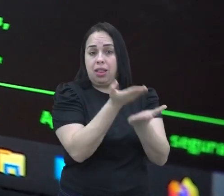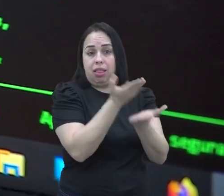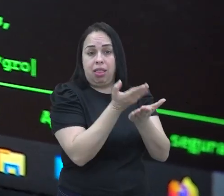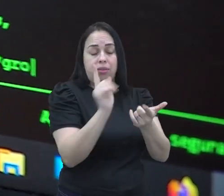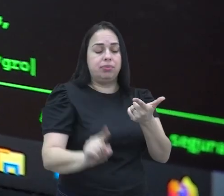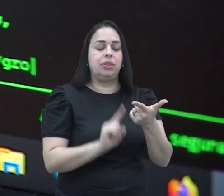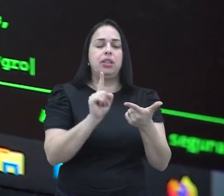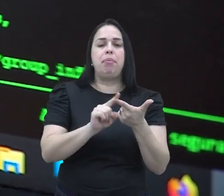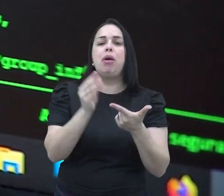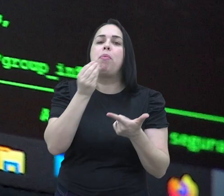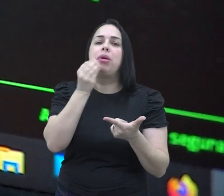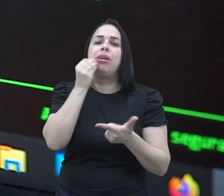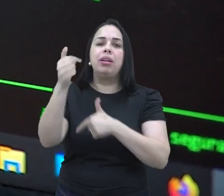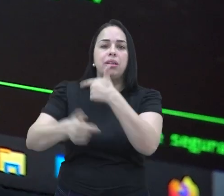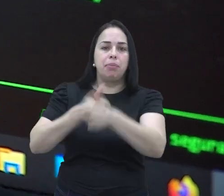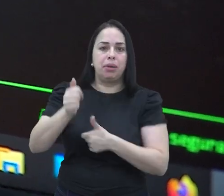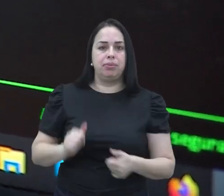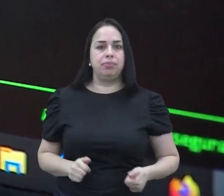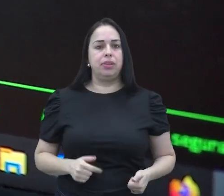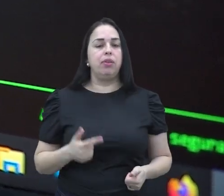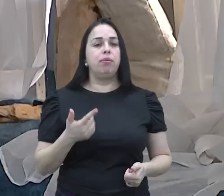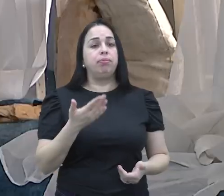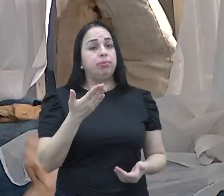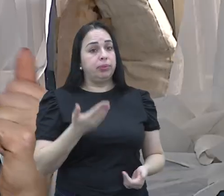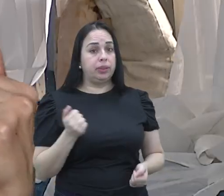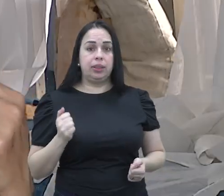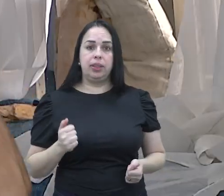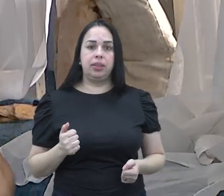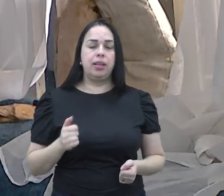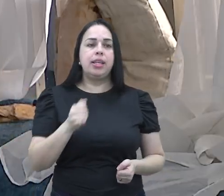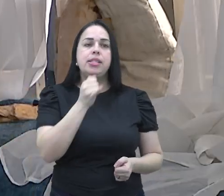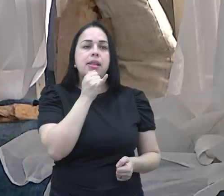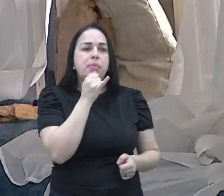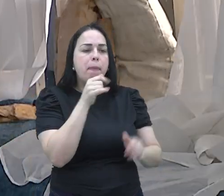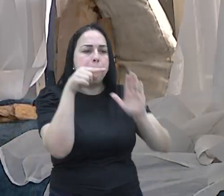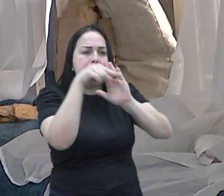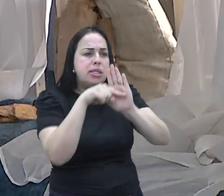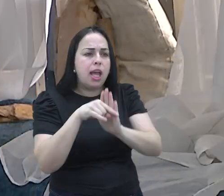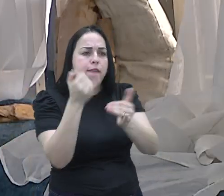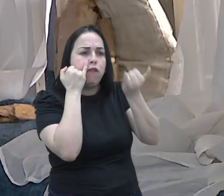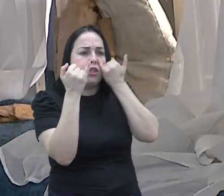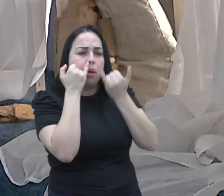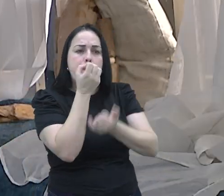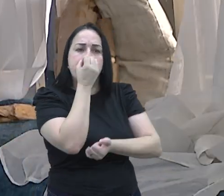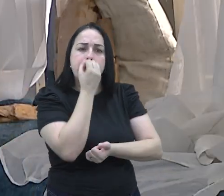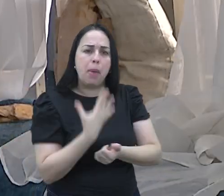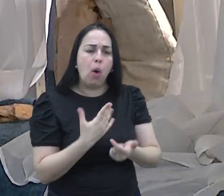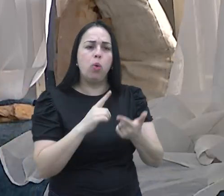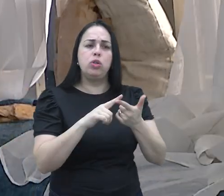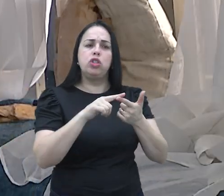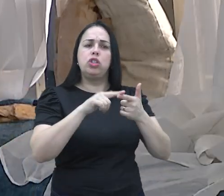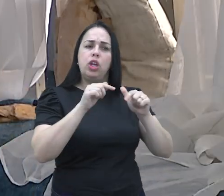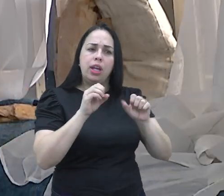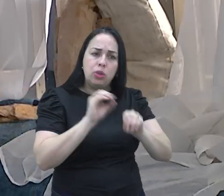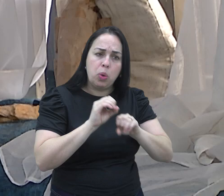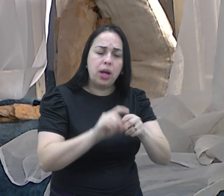educação, há melhores oportunidades de emprego. Você não consegue acessar boas informações políticas ou de educação, você